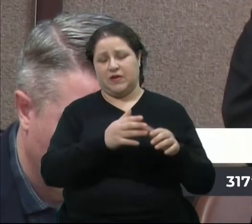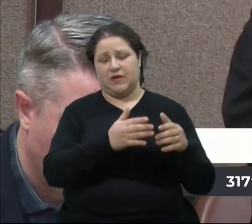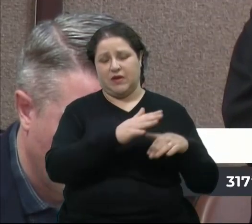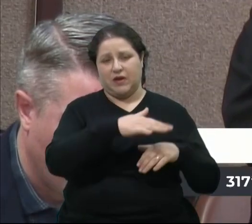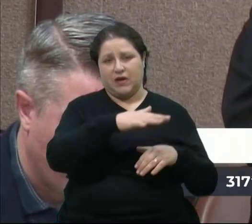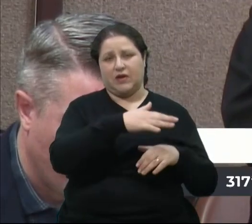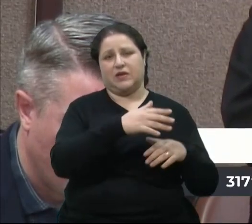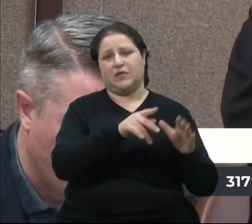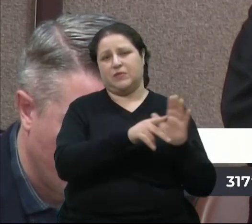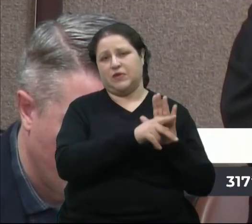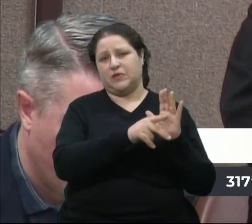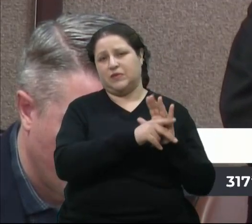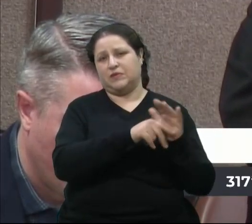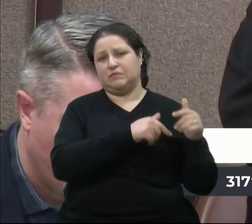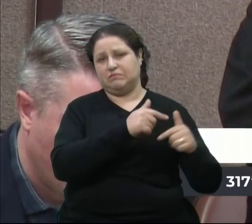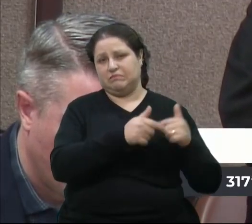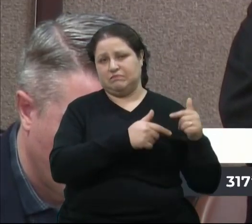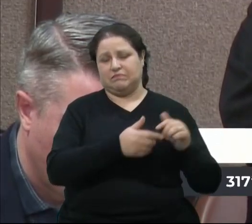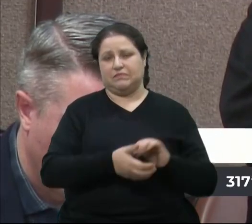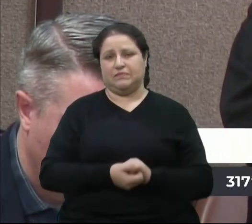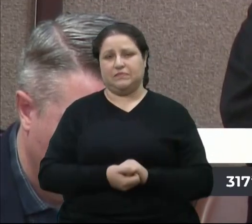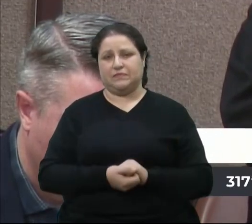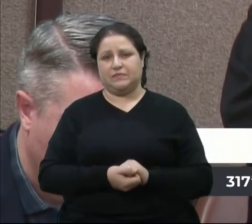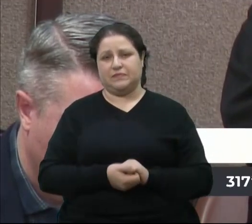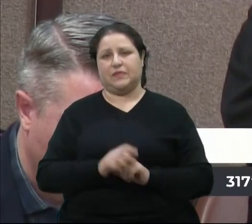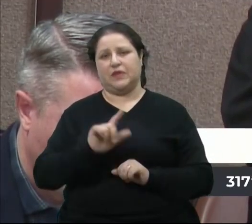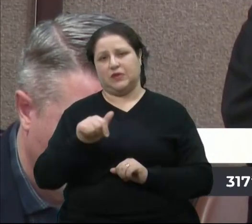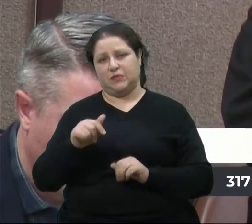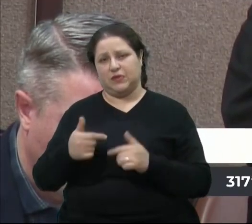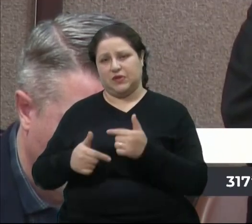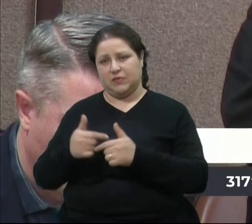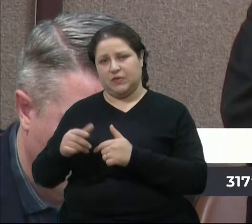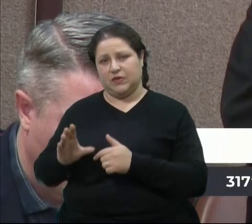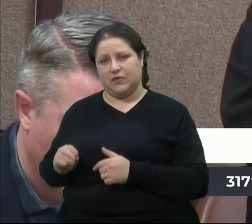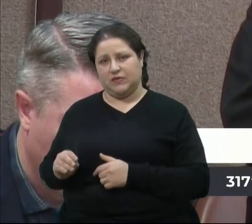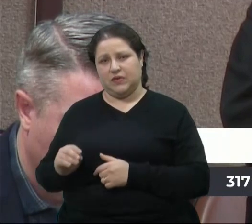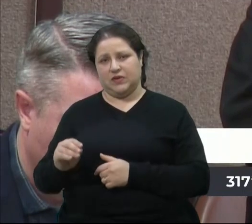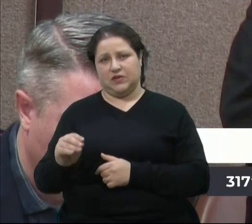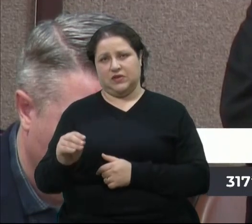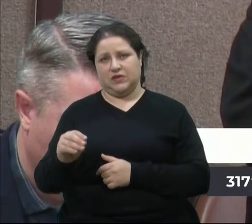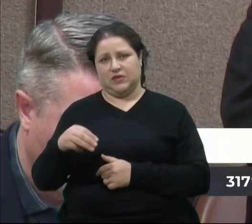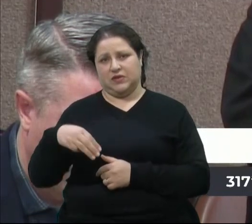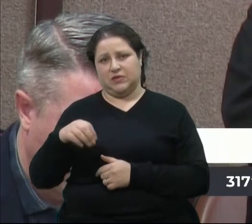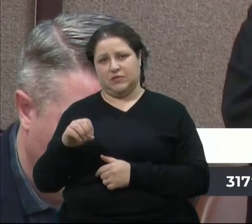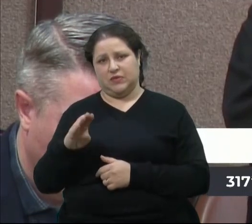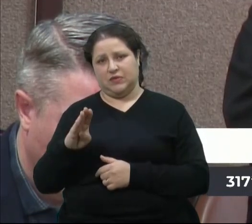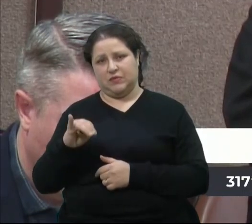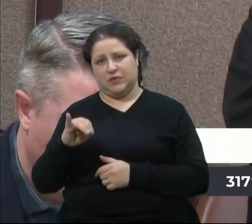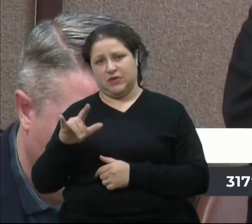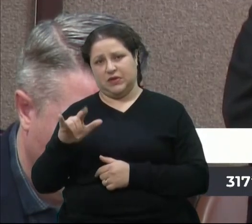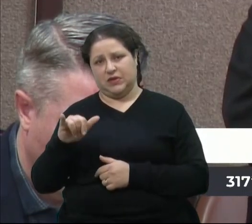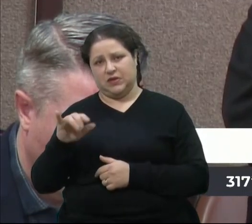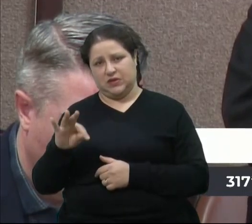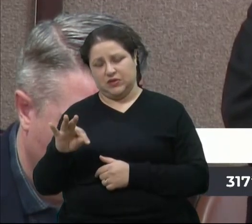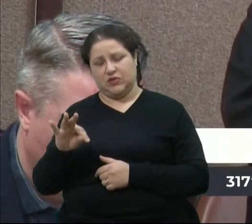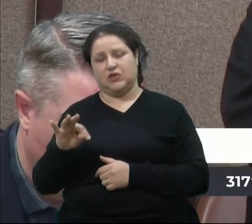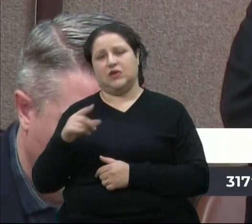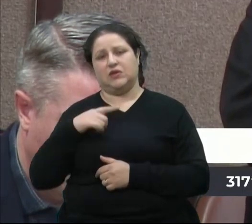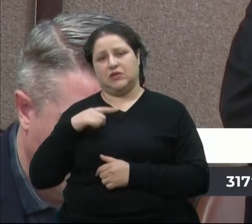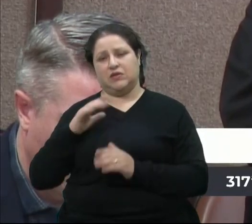pela Frasli Mobility, controlada pela Randon Corp, na qual permaneceu de 2006 a 2014,